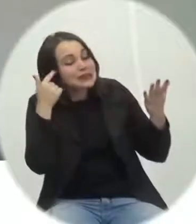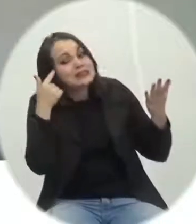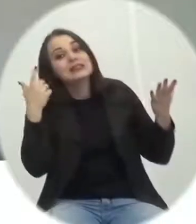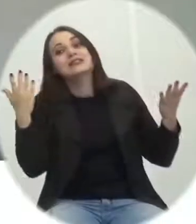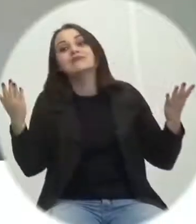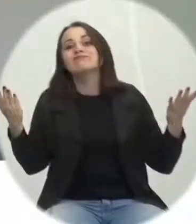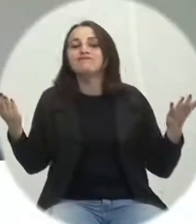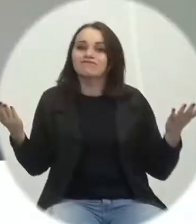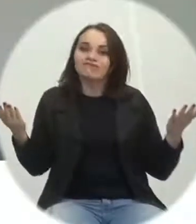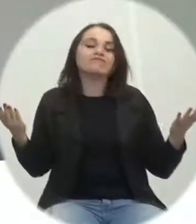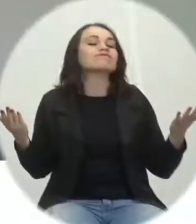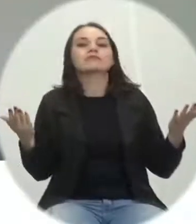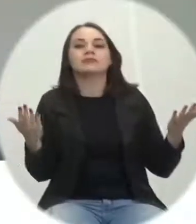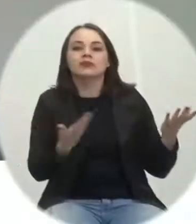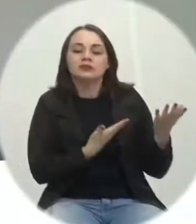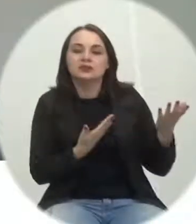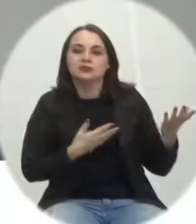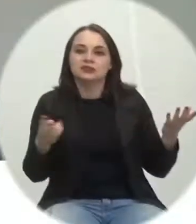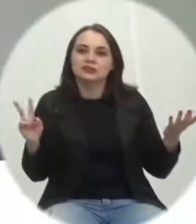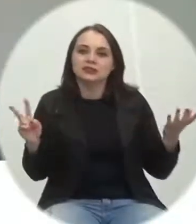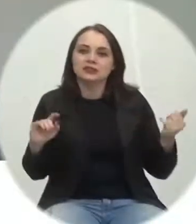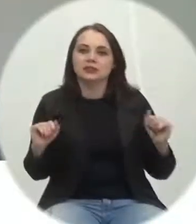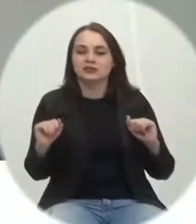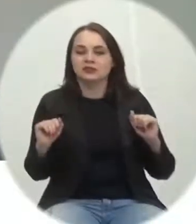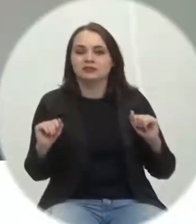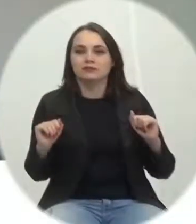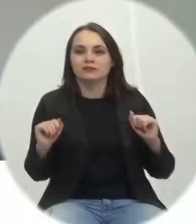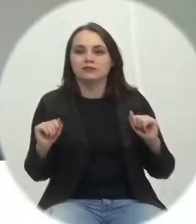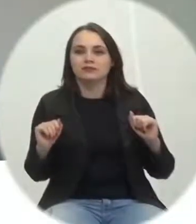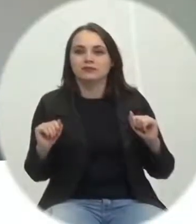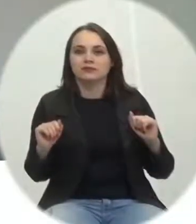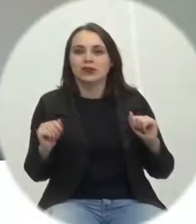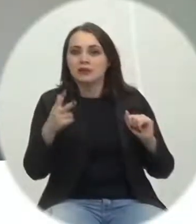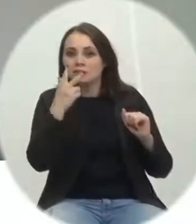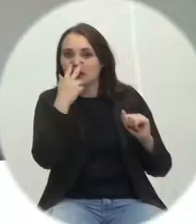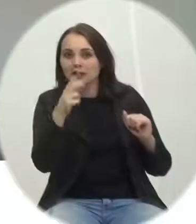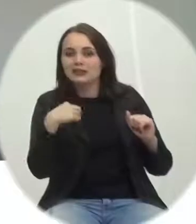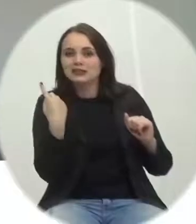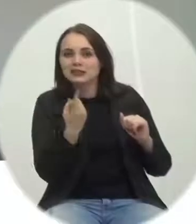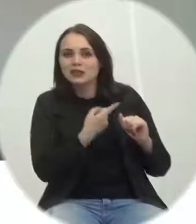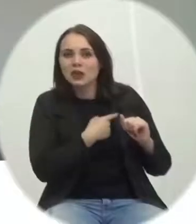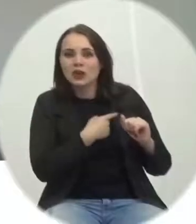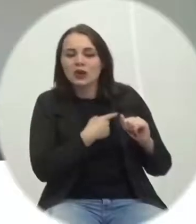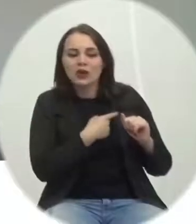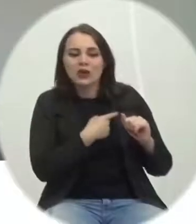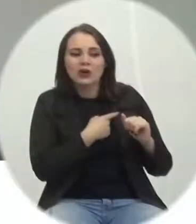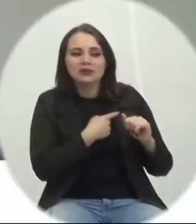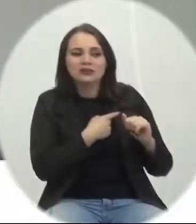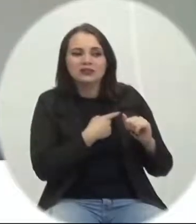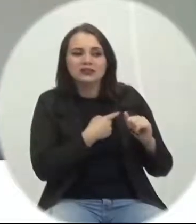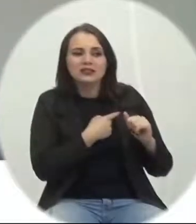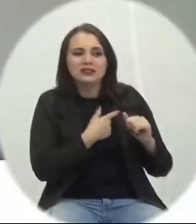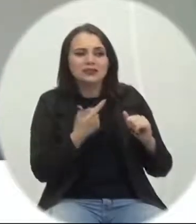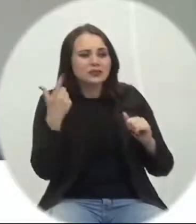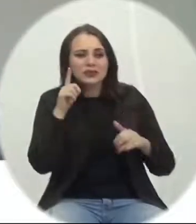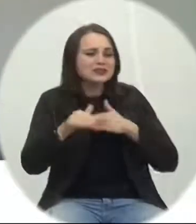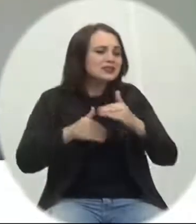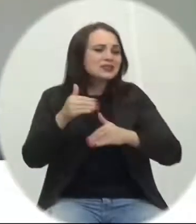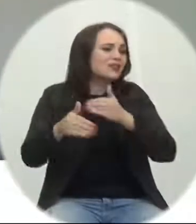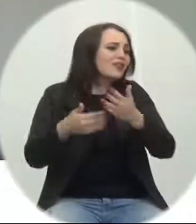presidente e colegas vereadores, parece que nós estamos enxugando gelo, né? Não adianta